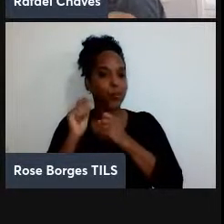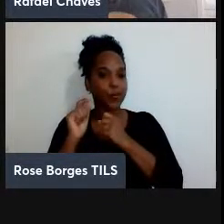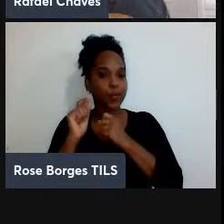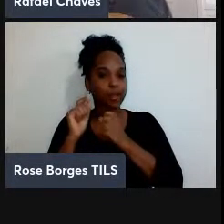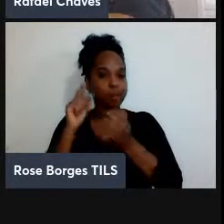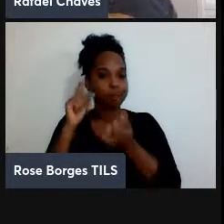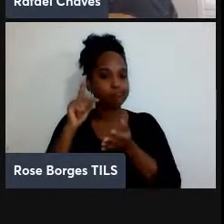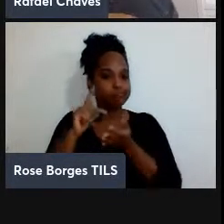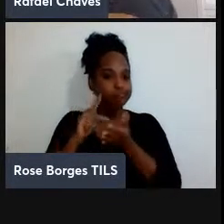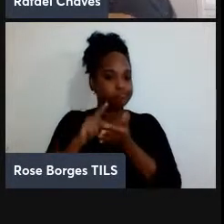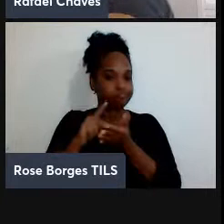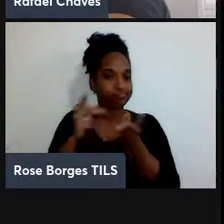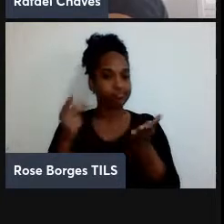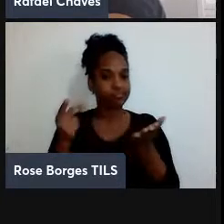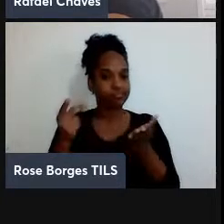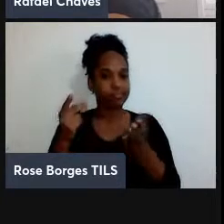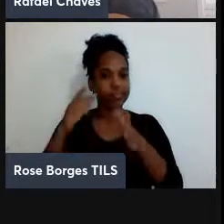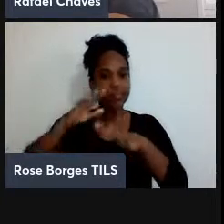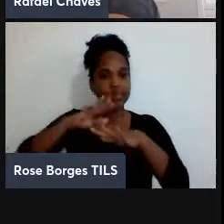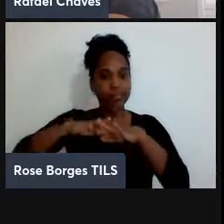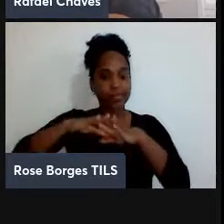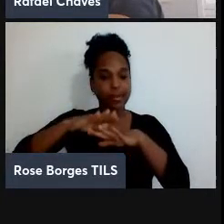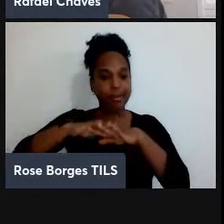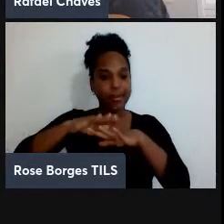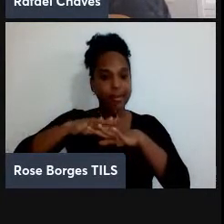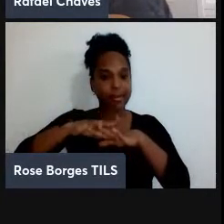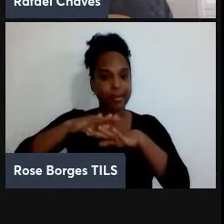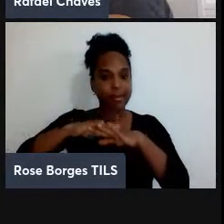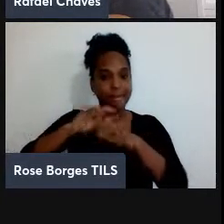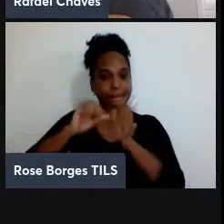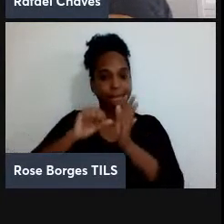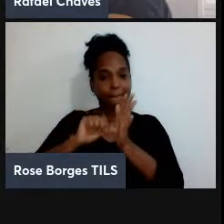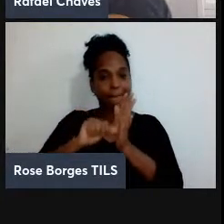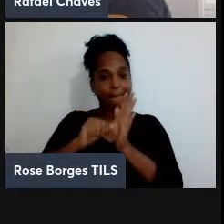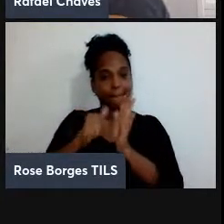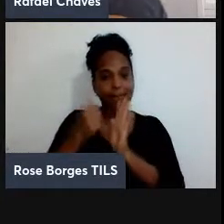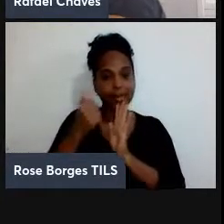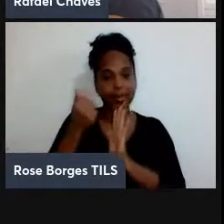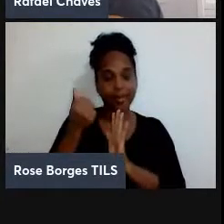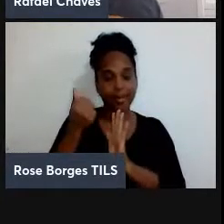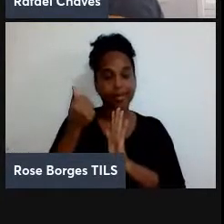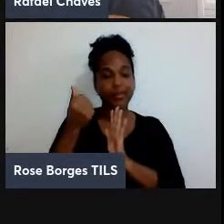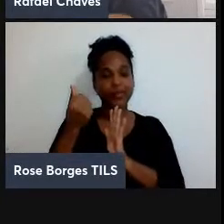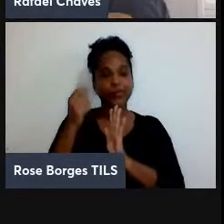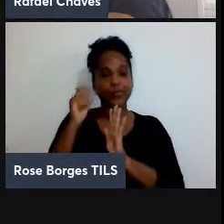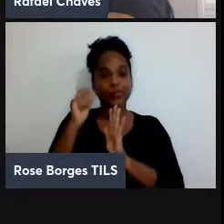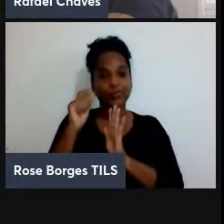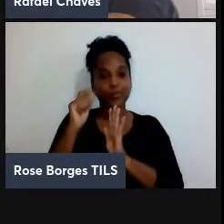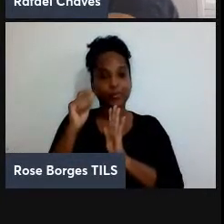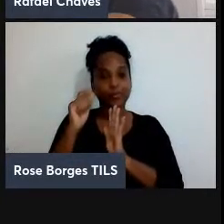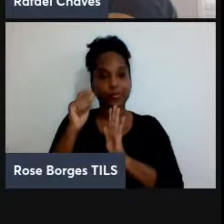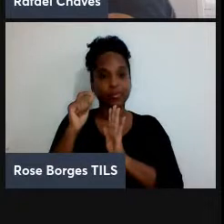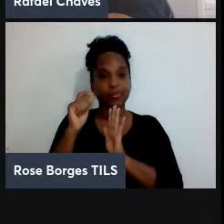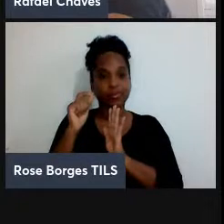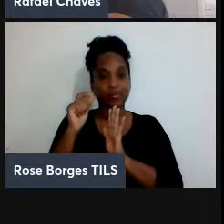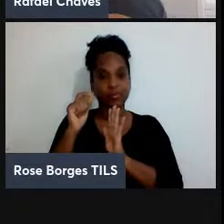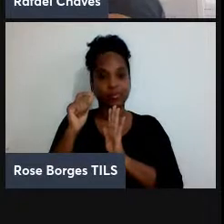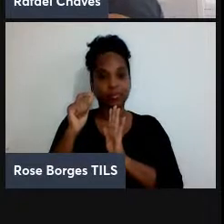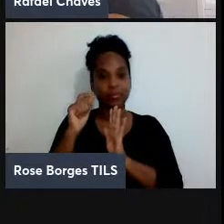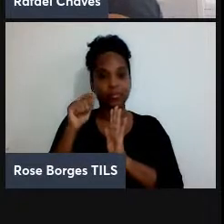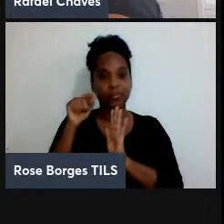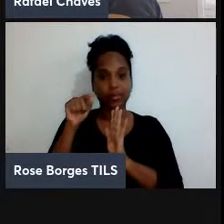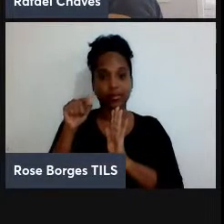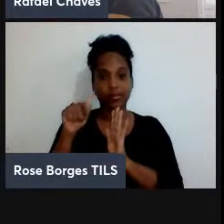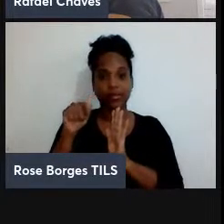matematicamente? Então, o primeiro a resolver essa questão foi o Claude Chan,